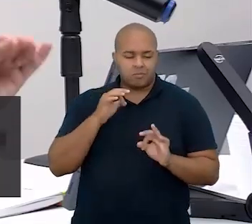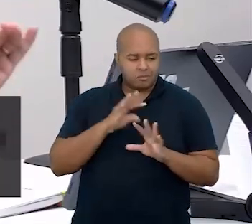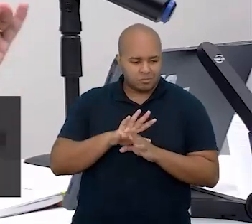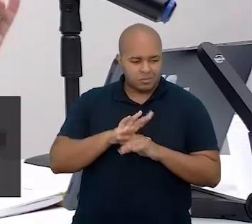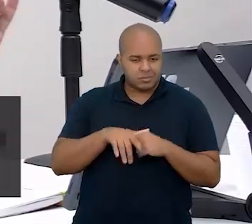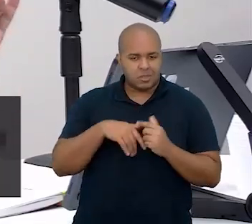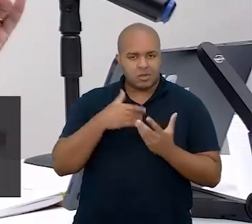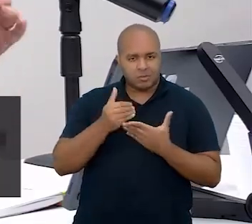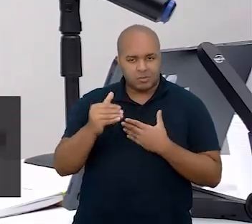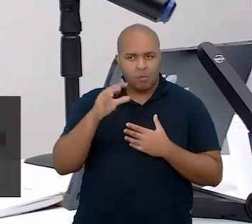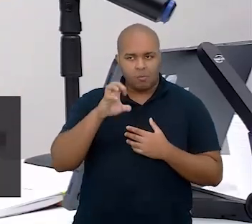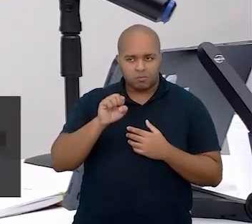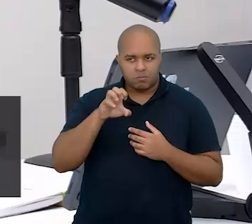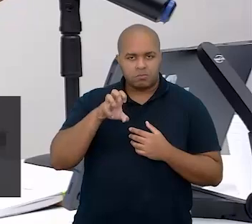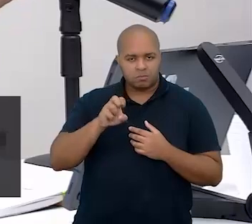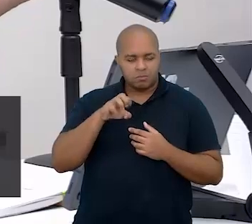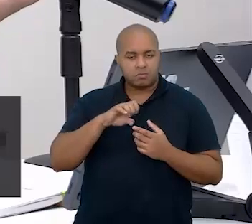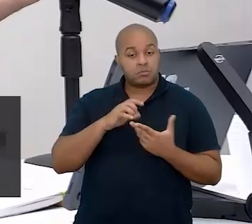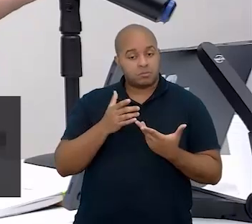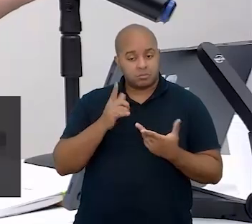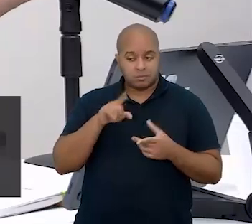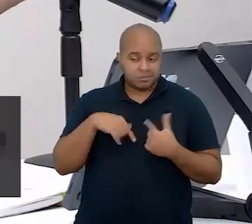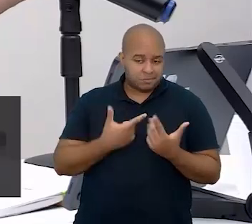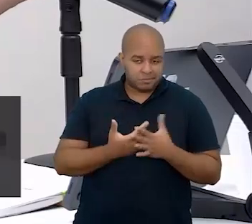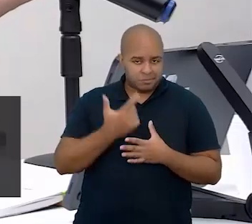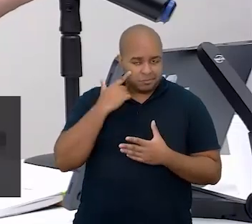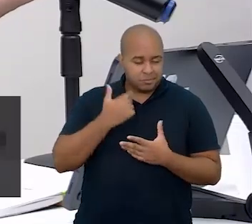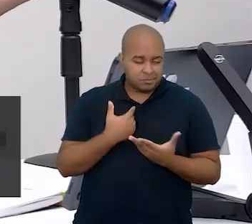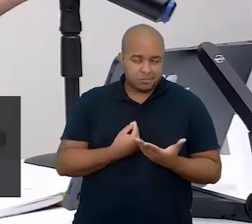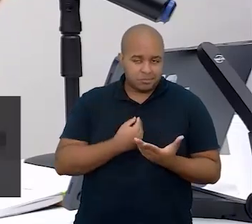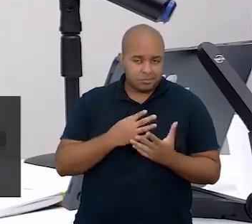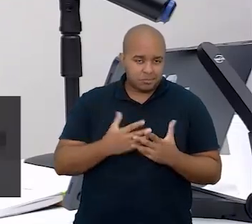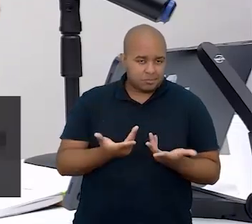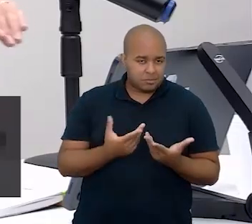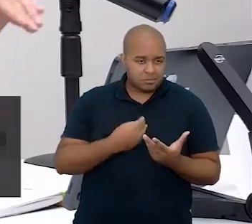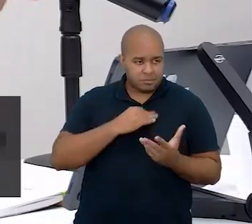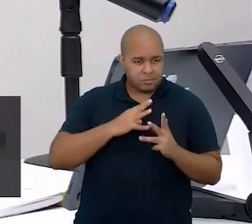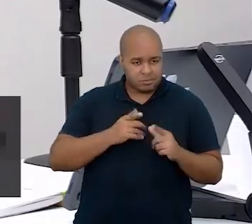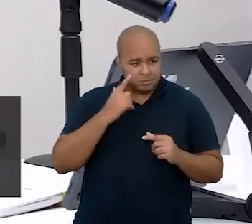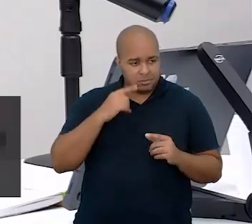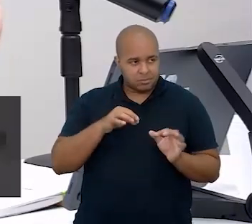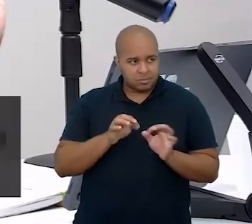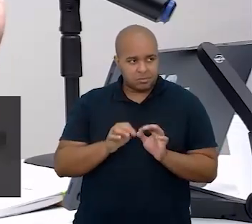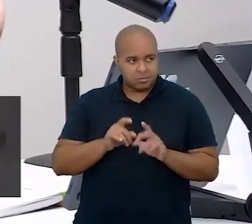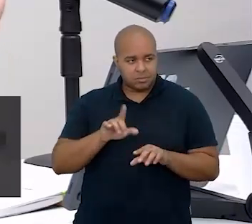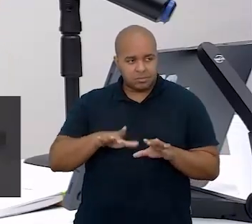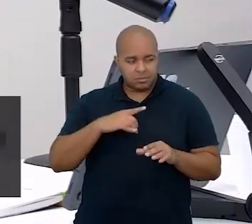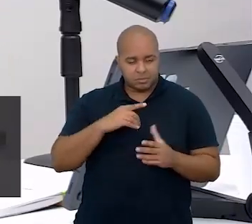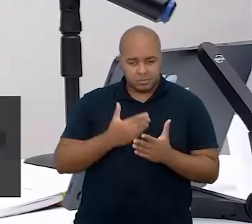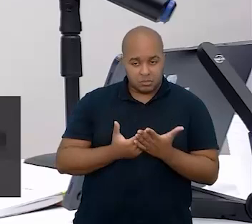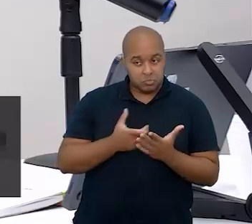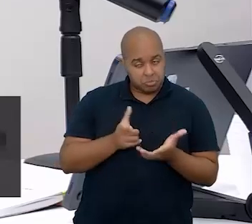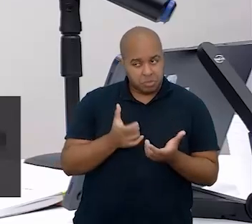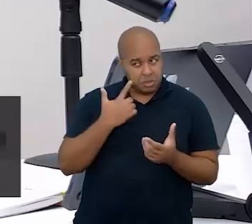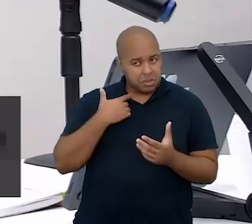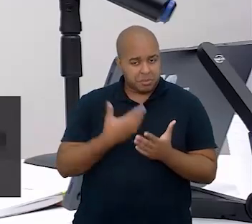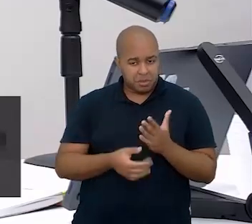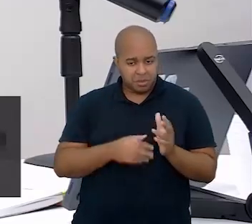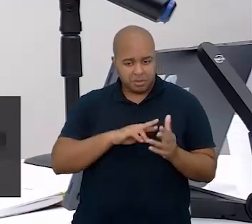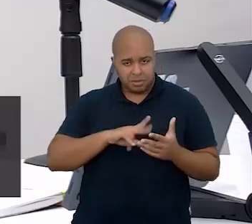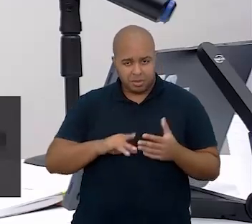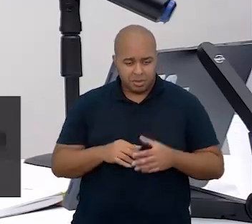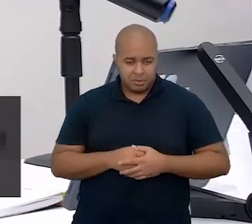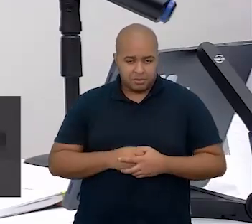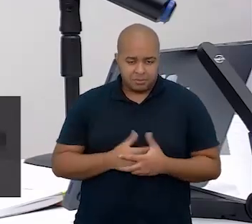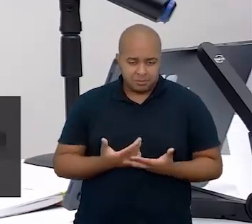começa a mastigar. E aí, mastiga a vida inteira. A menos que você perca. Eu já perdi vários.